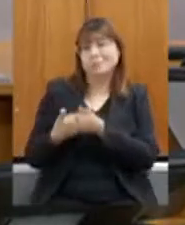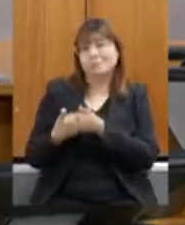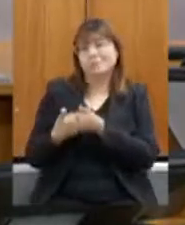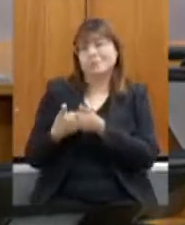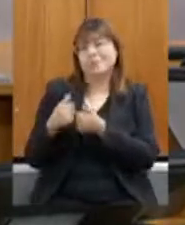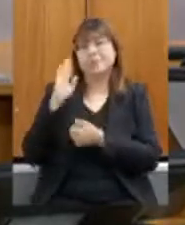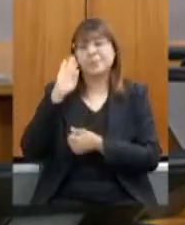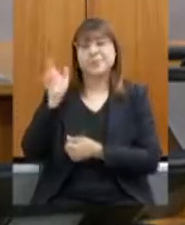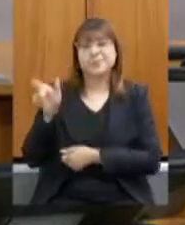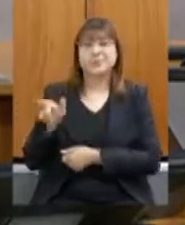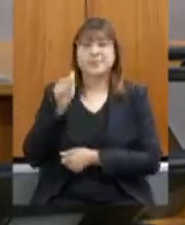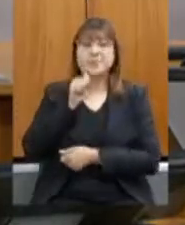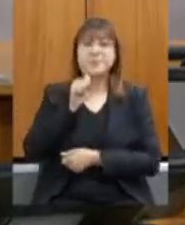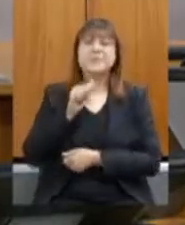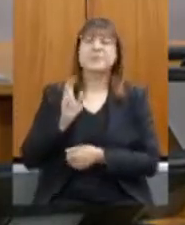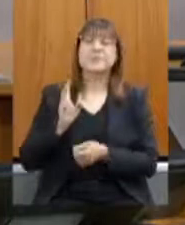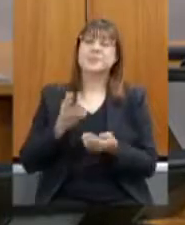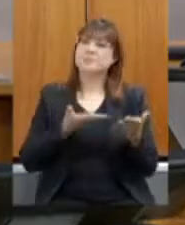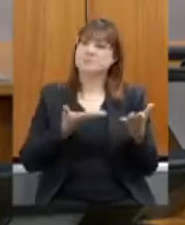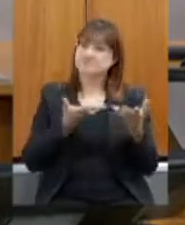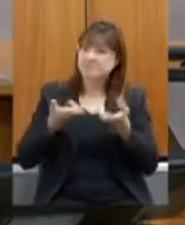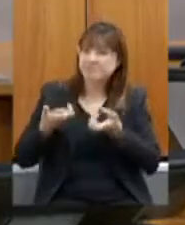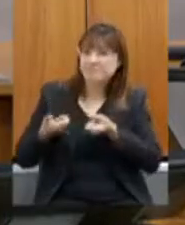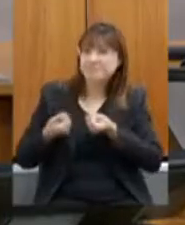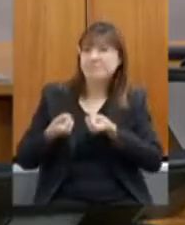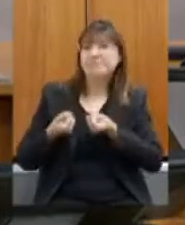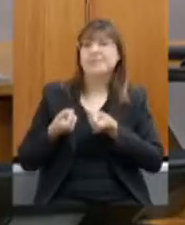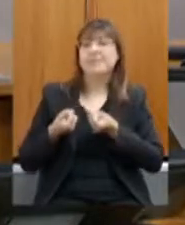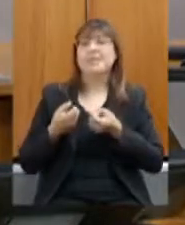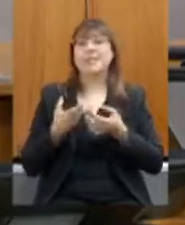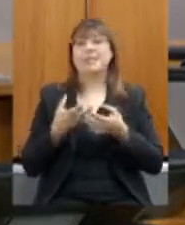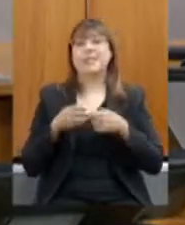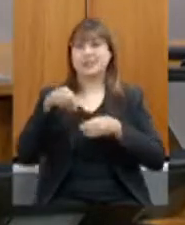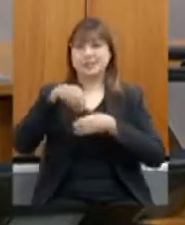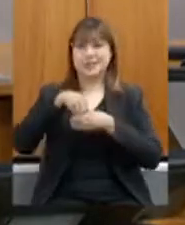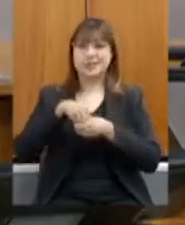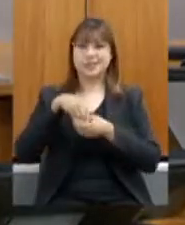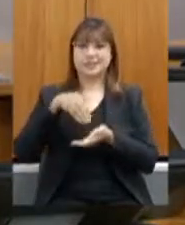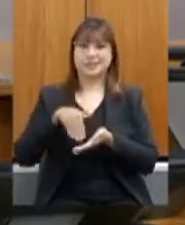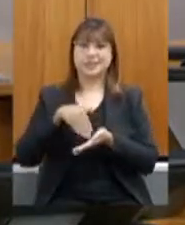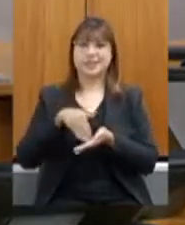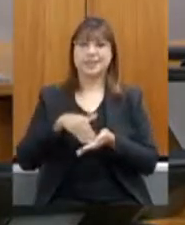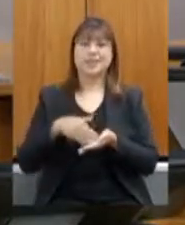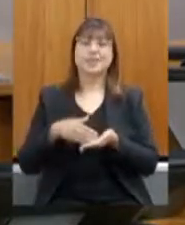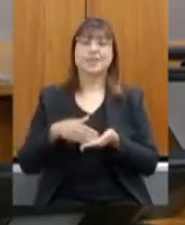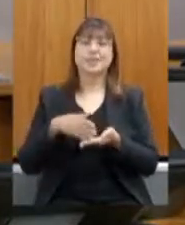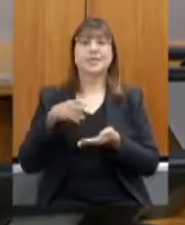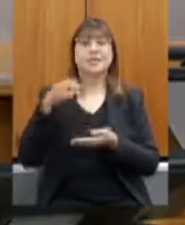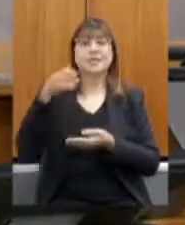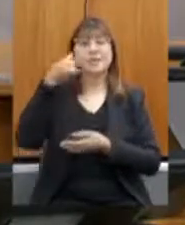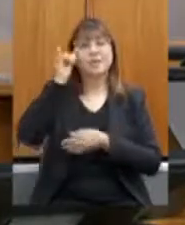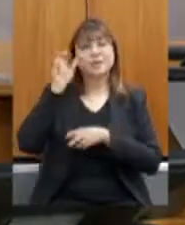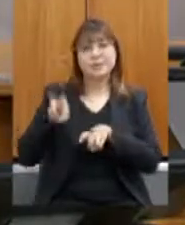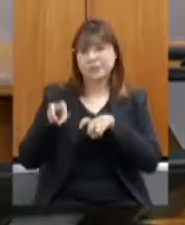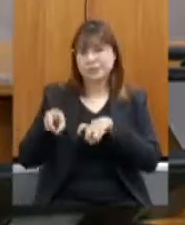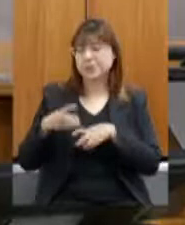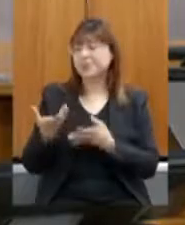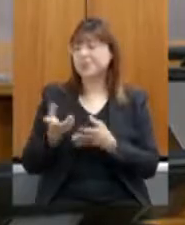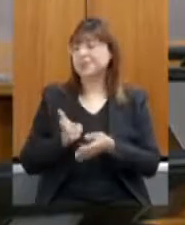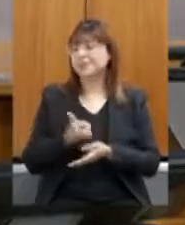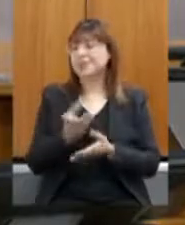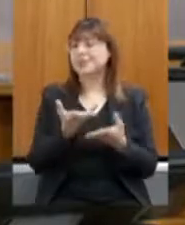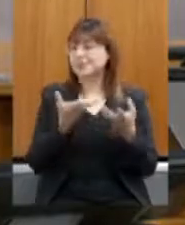Agricultura, sempre recebendo a todos, fazendo um esforço para que realmente as demandas do Estado sejam